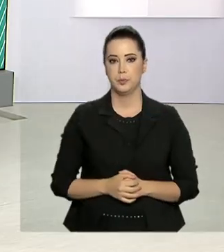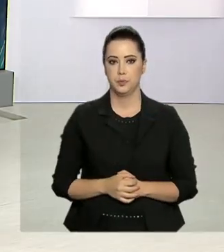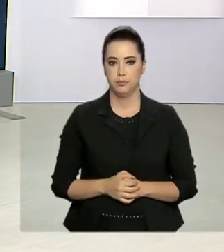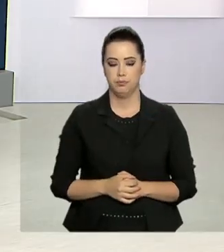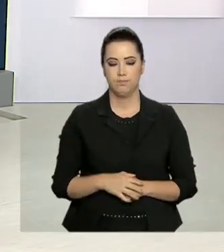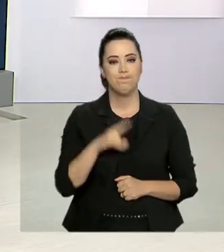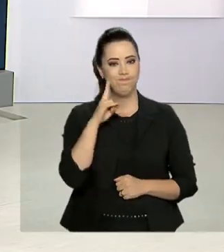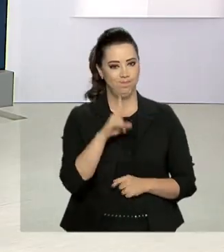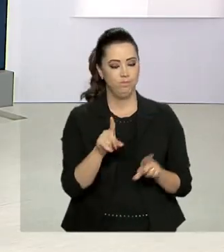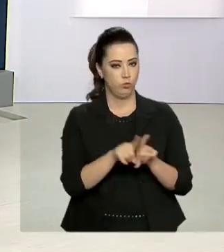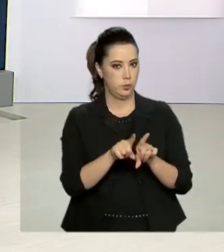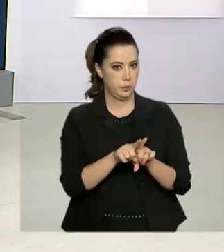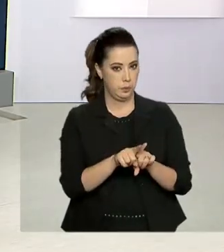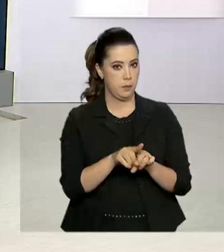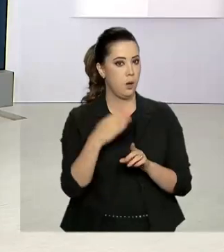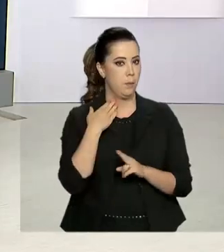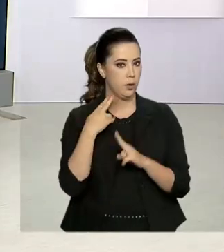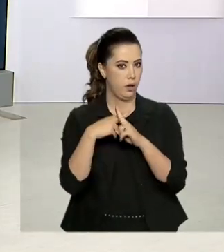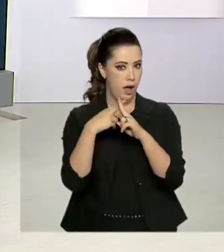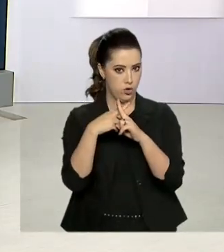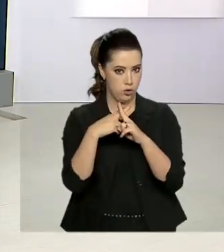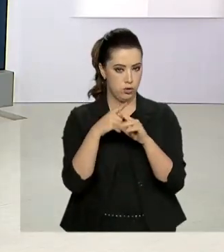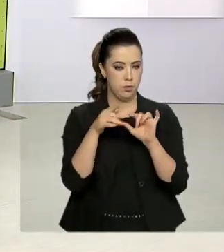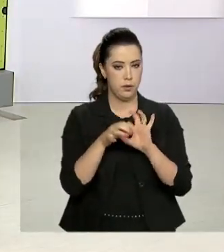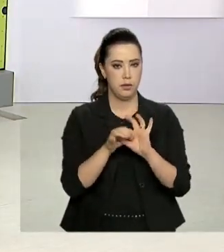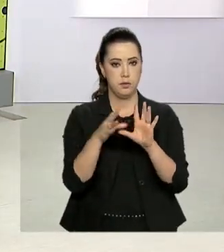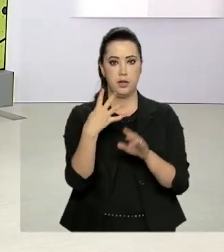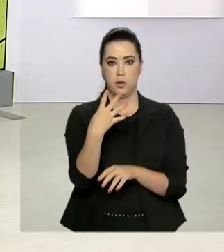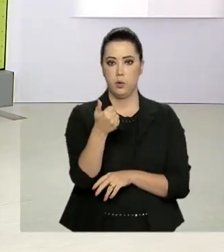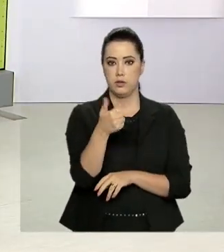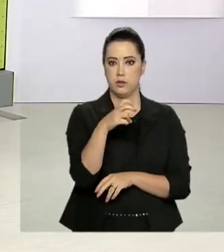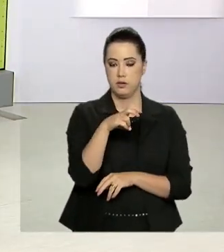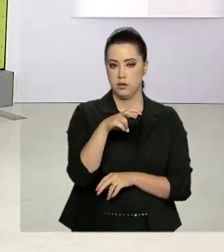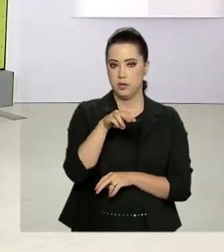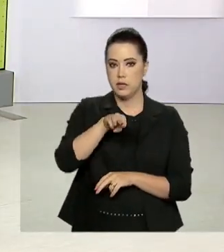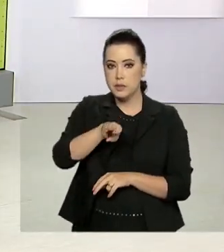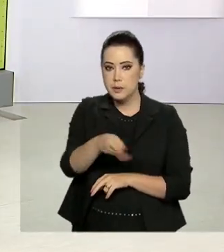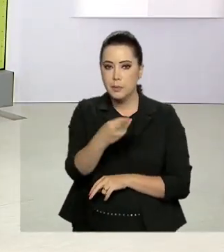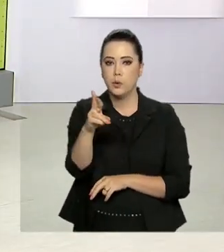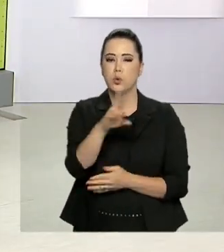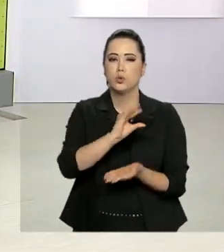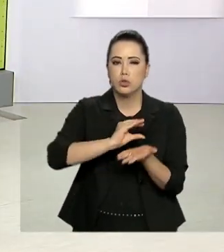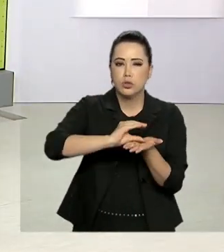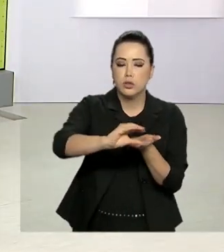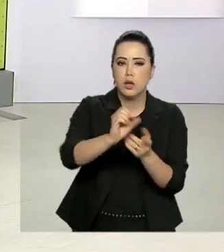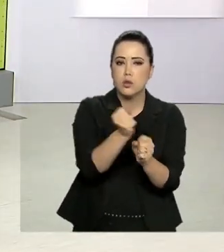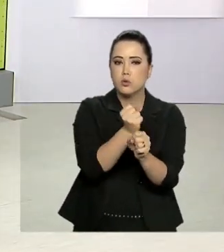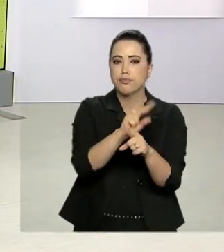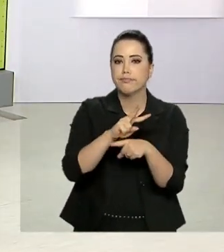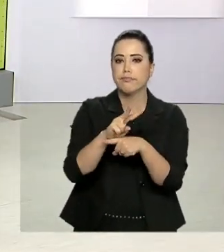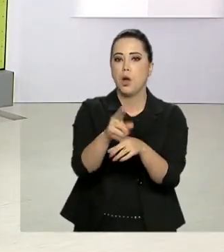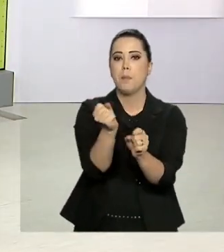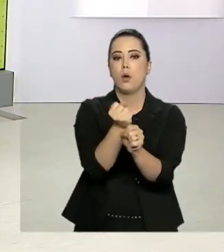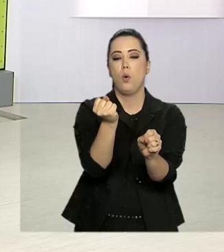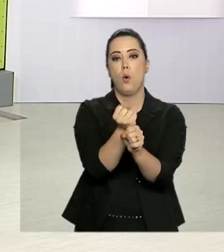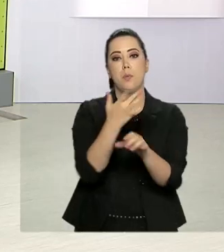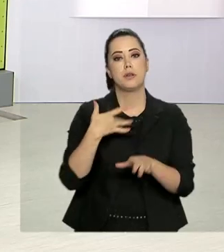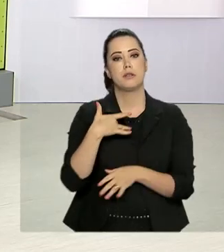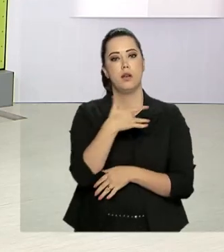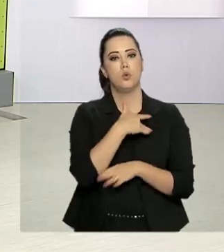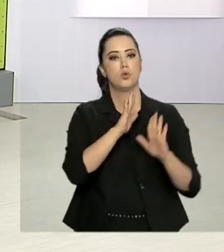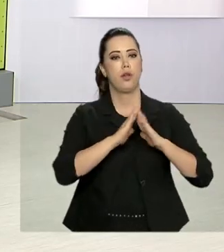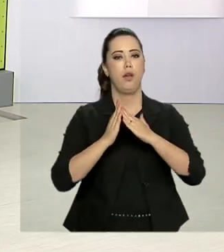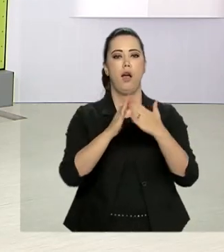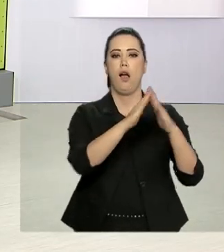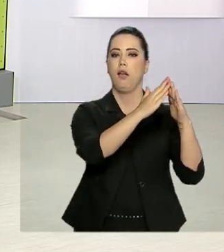E olha só a Caixa também vai liberar um empréstimo no valor de 415 milhões de reais para obras nas áreas de saúde,